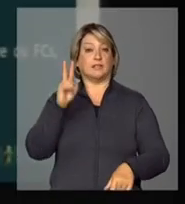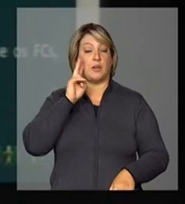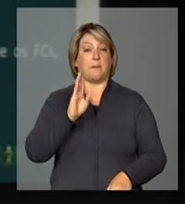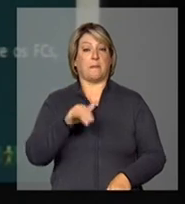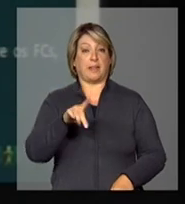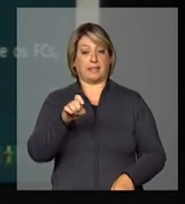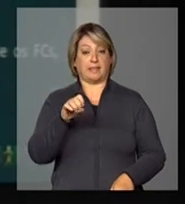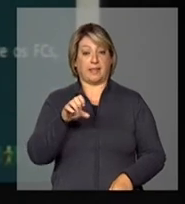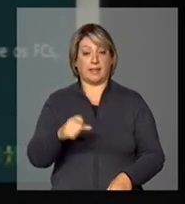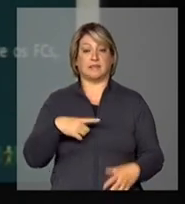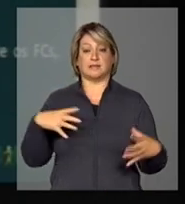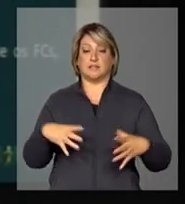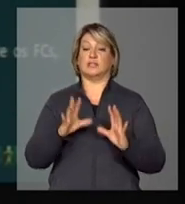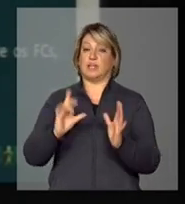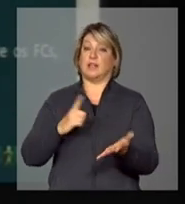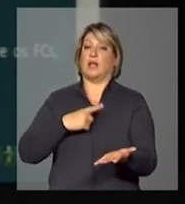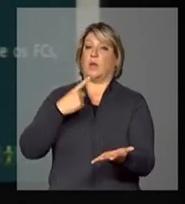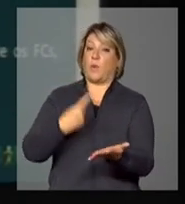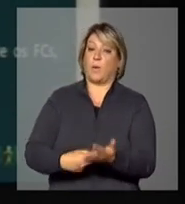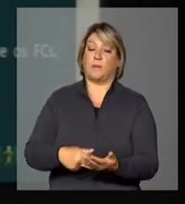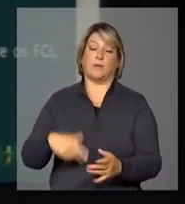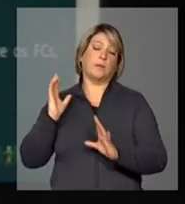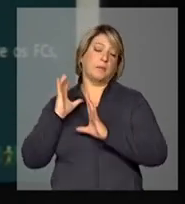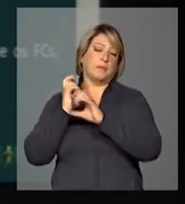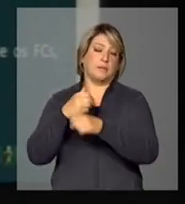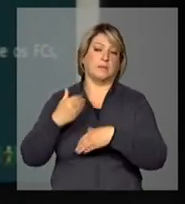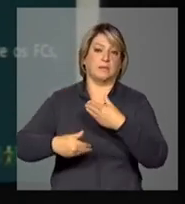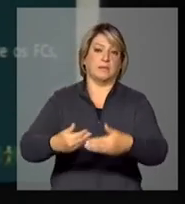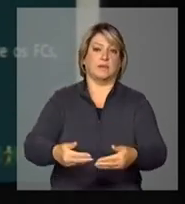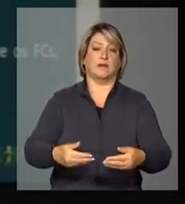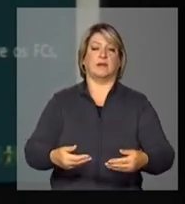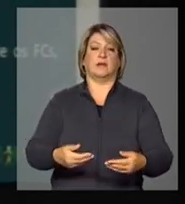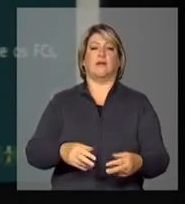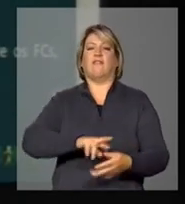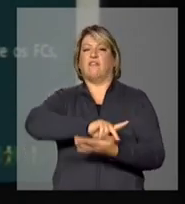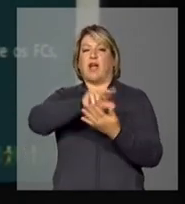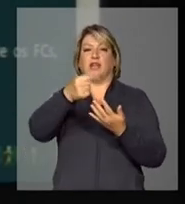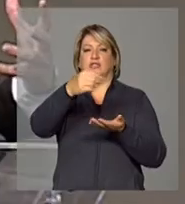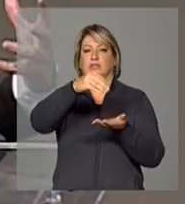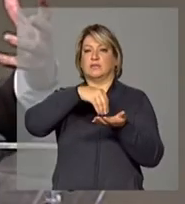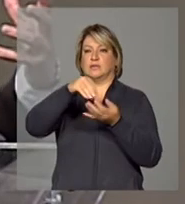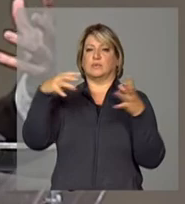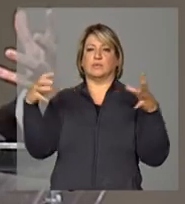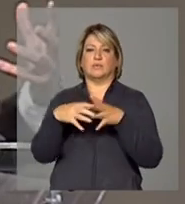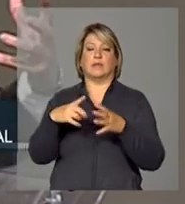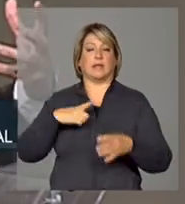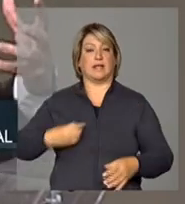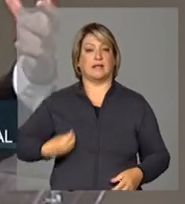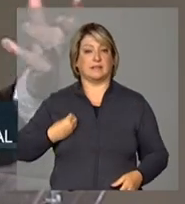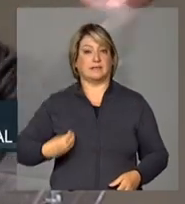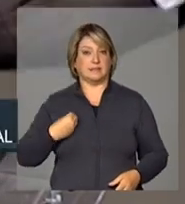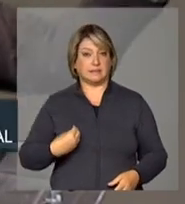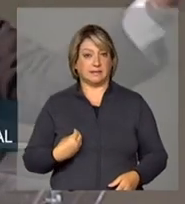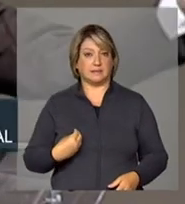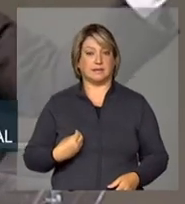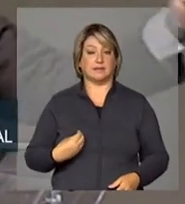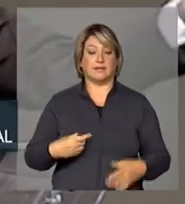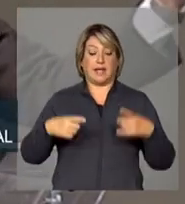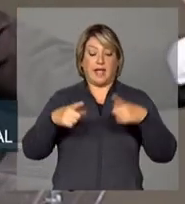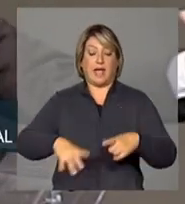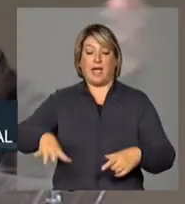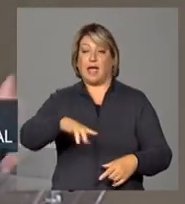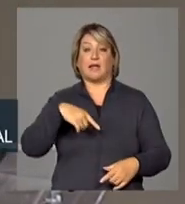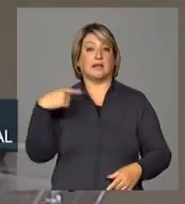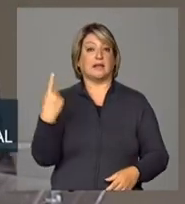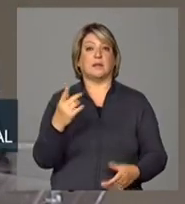BNDES, que já vem cumprindo nesse processo, na articulação com os vários fundos existentes, na ação, sobretudo naquelas áreas que não contam com